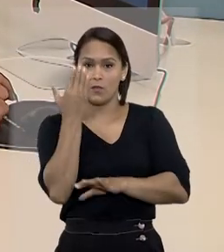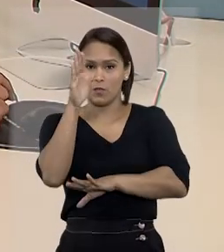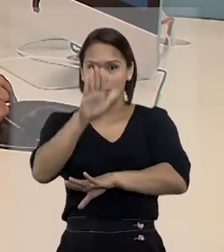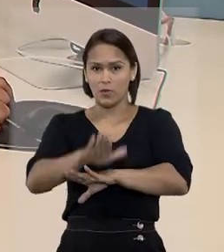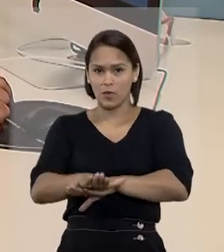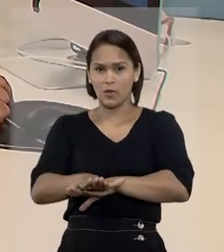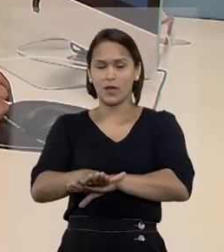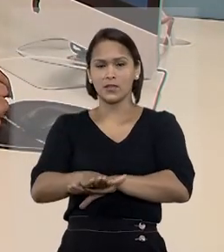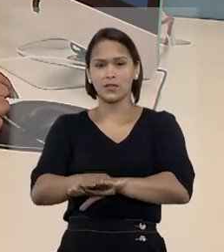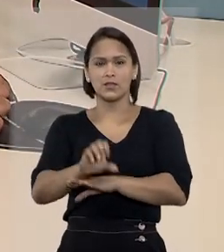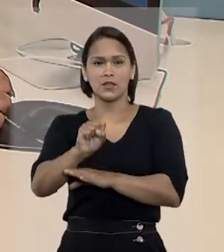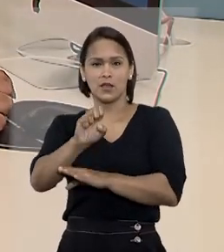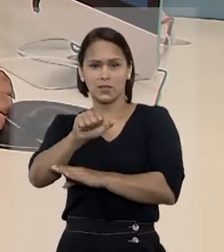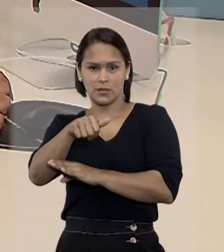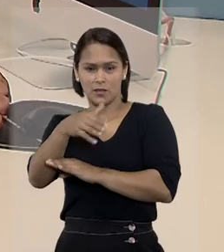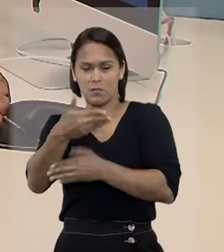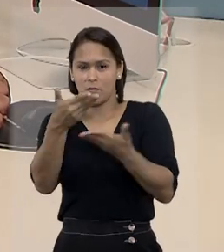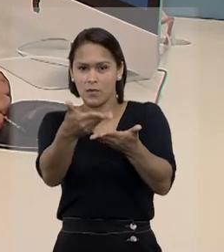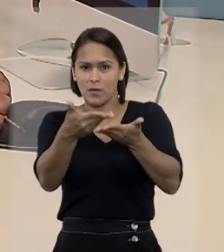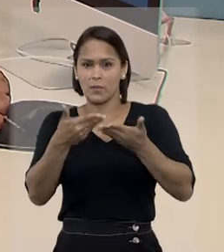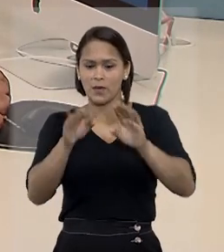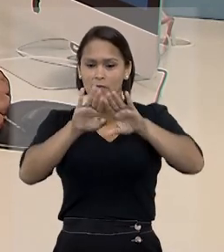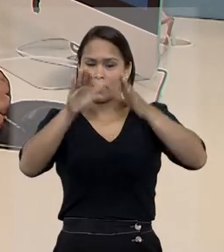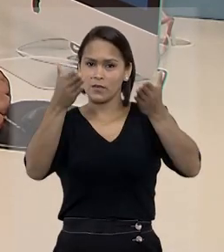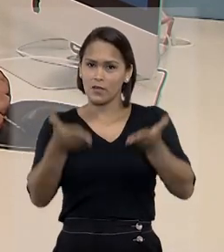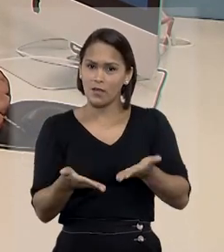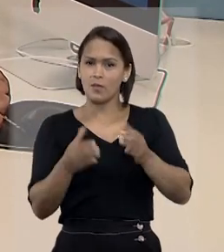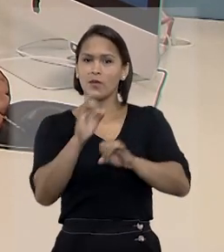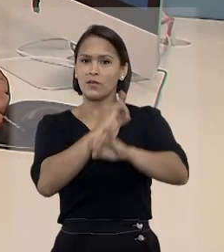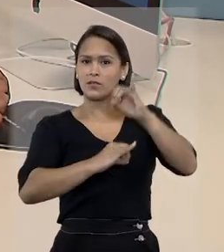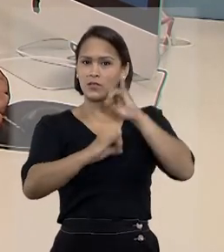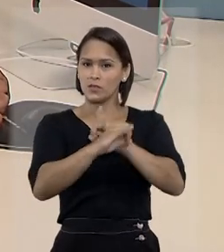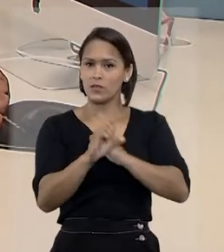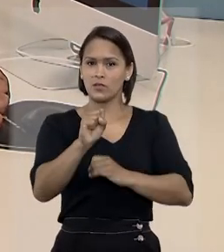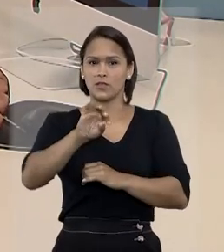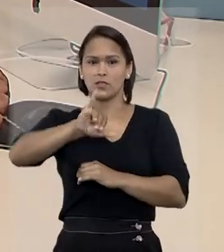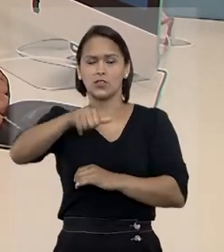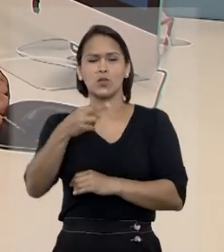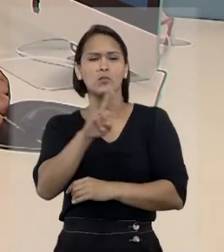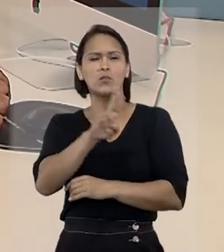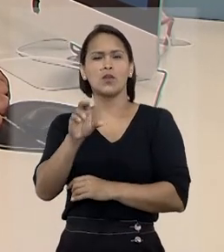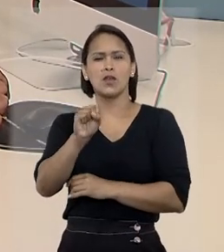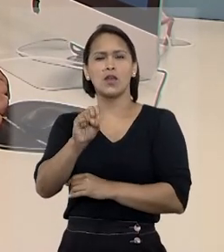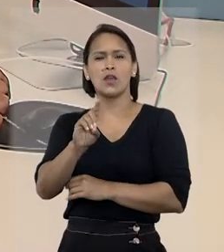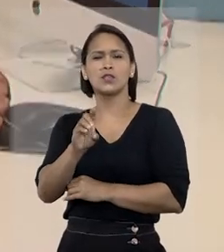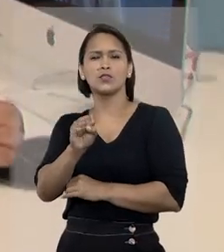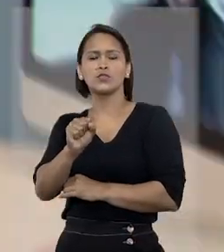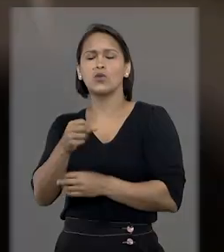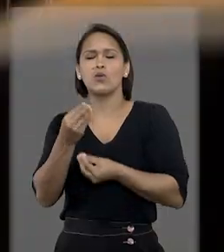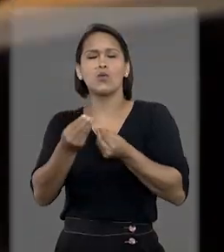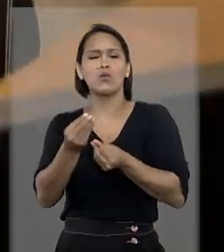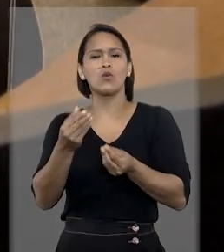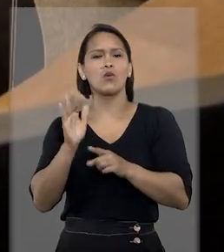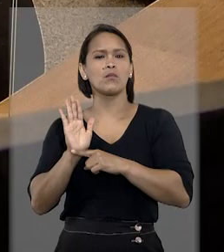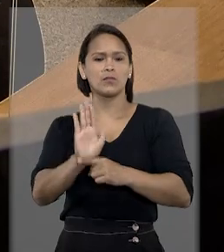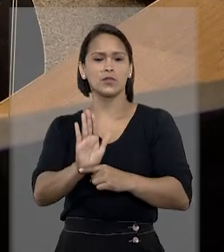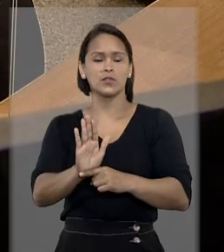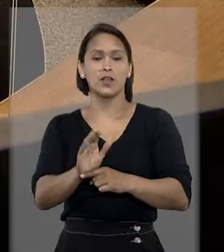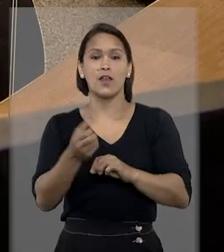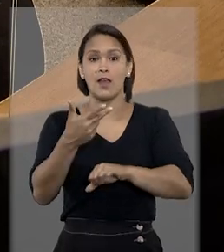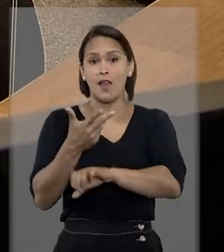Boa tarde, doutora Samanta. Seja muito bem-vindo ao Balcão Virtual do STJ. Meu nome é Edson. Em que posso ajudá-la? A